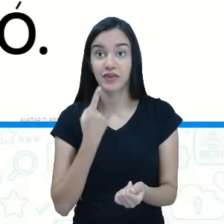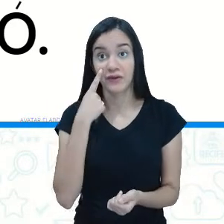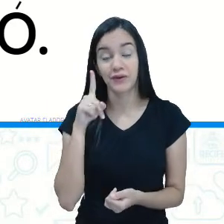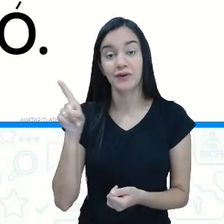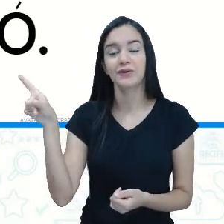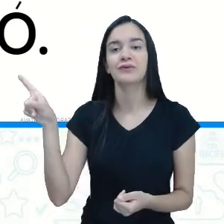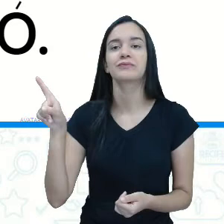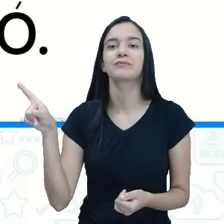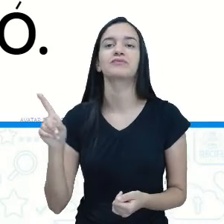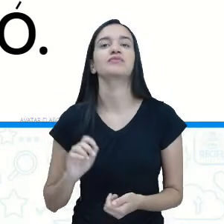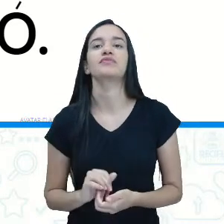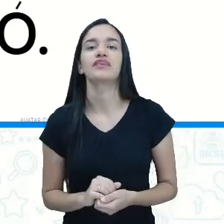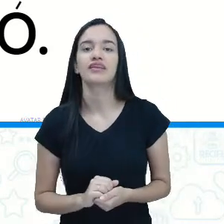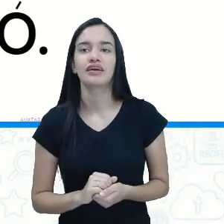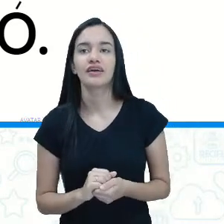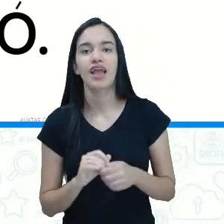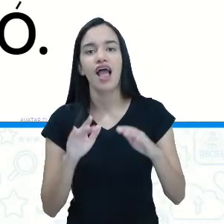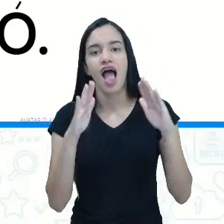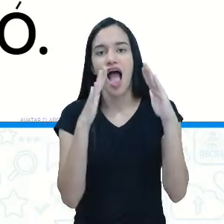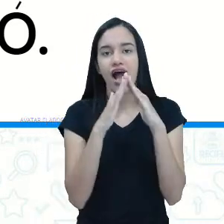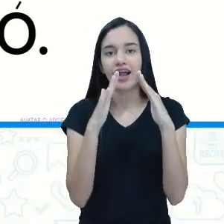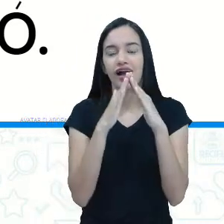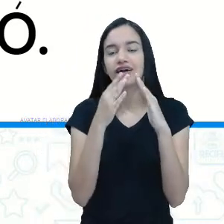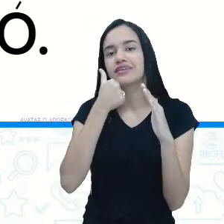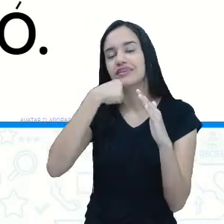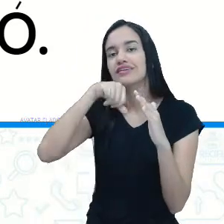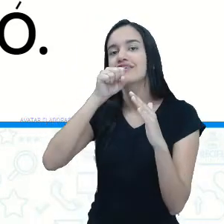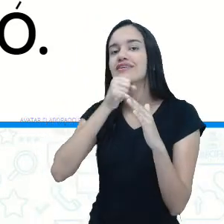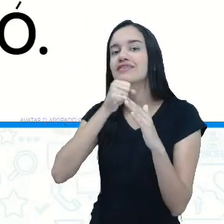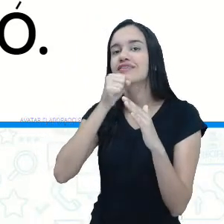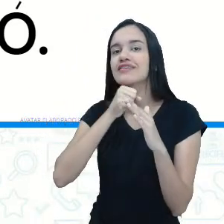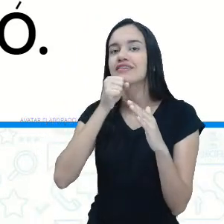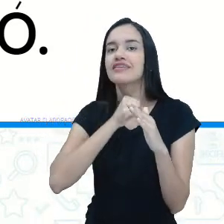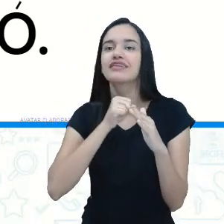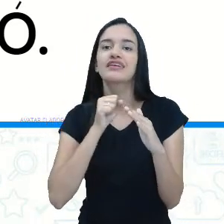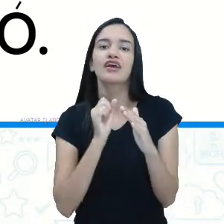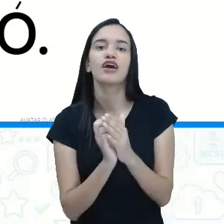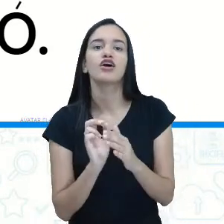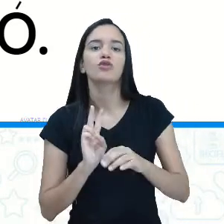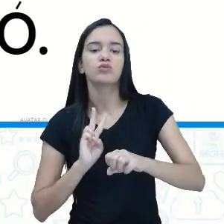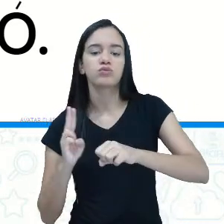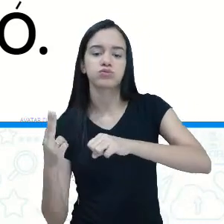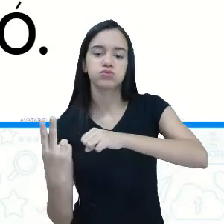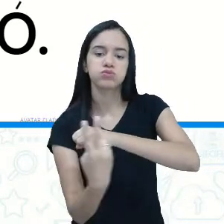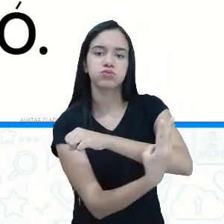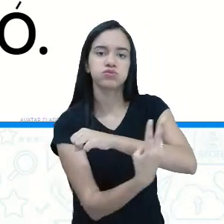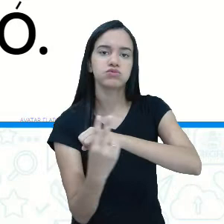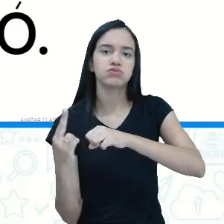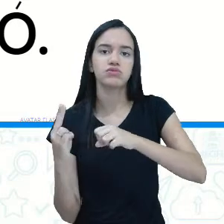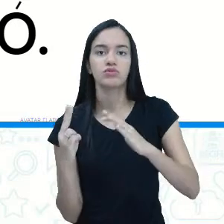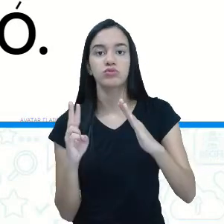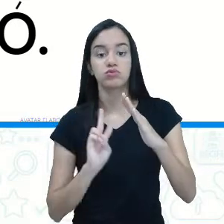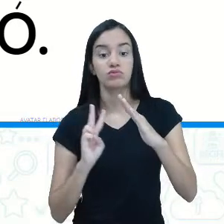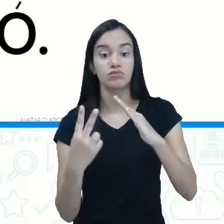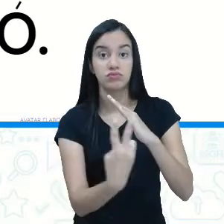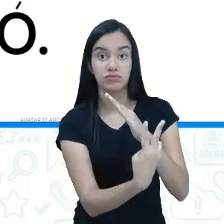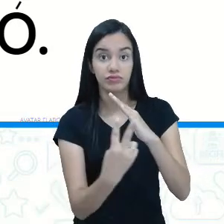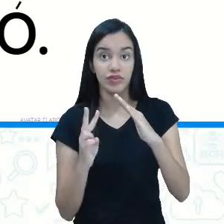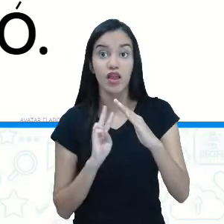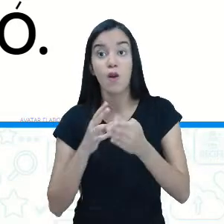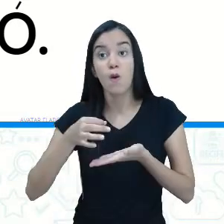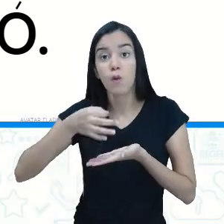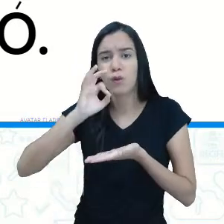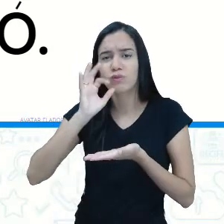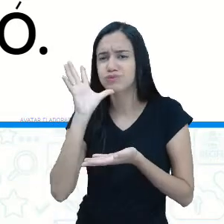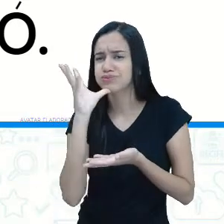Olha aí. A casinha da vovó cercadinha disse pó. O café está